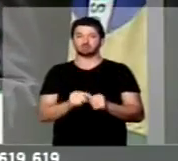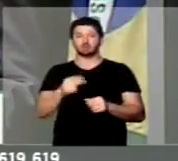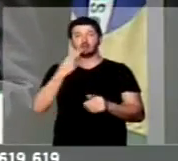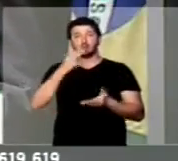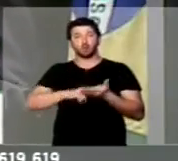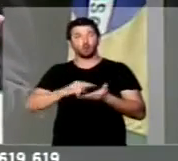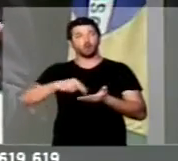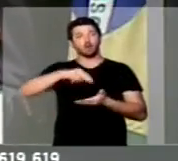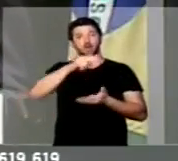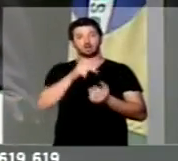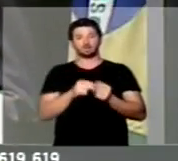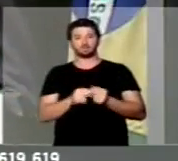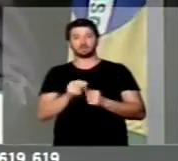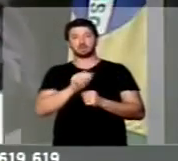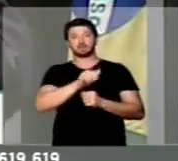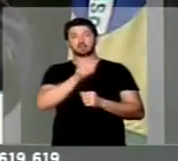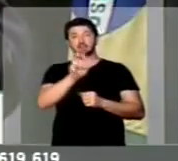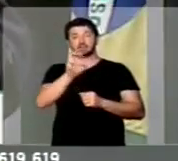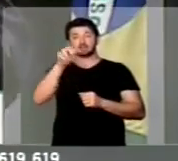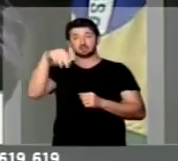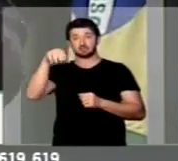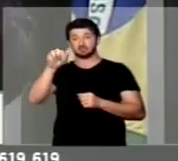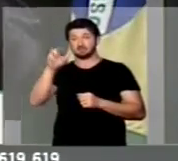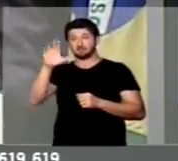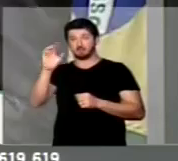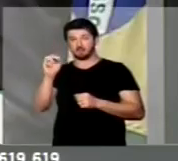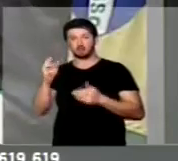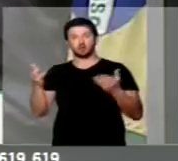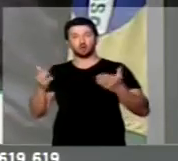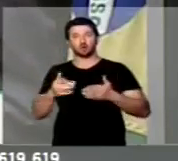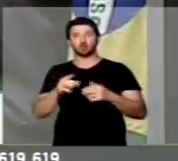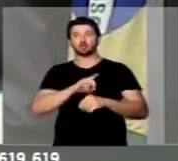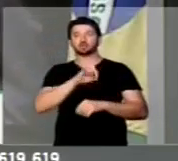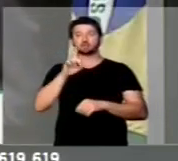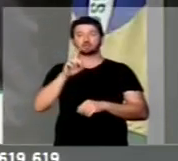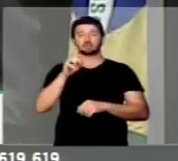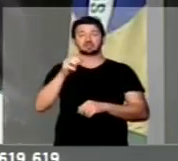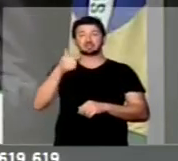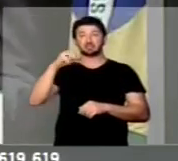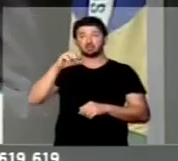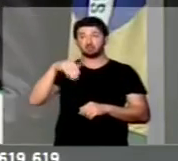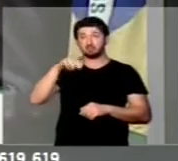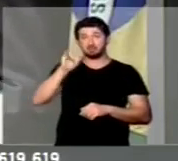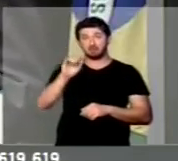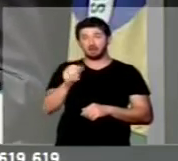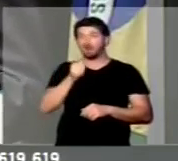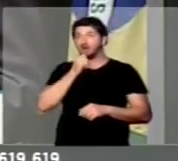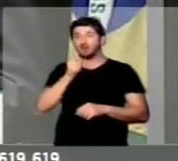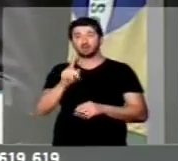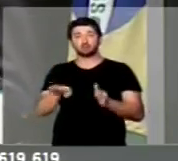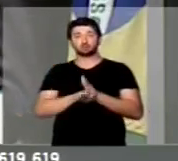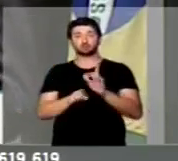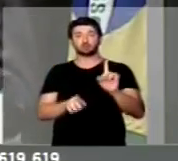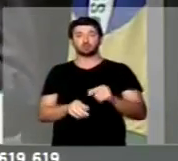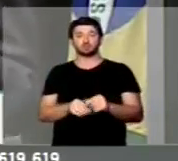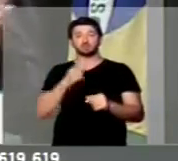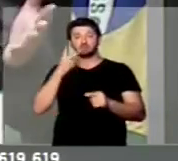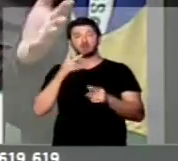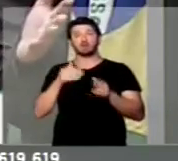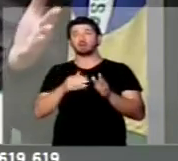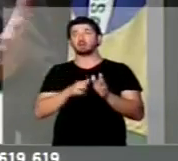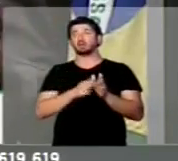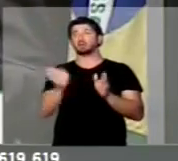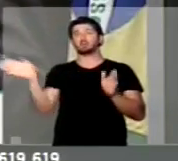pelo Correio, 15 de março, hoje já é 19 de maio, não chegou. Simplesmente disseram que foi